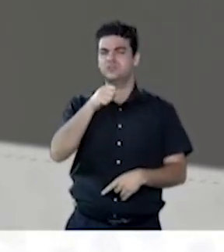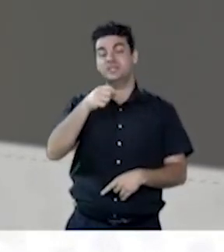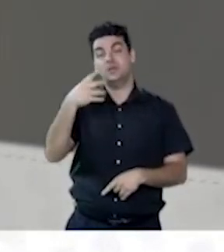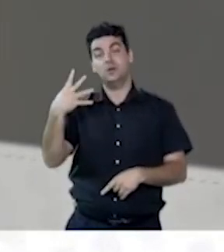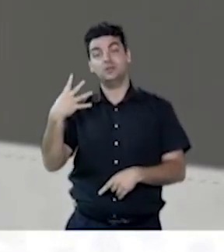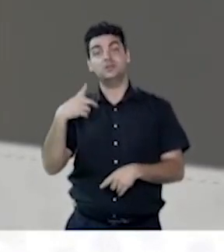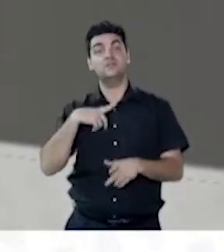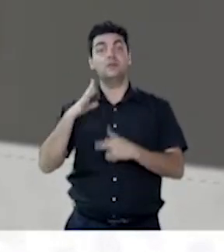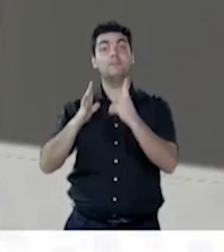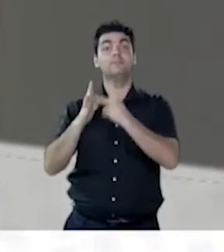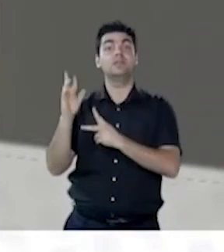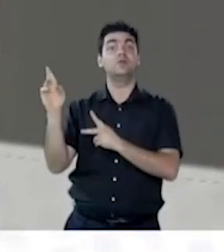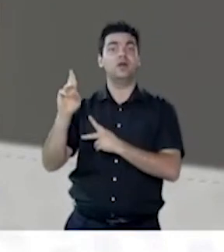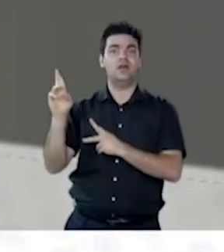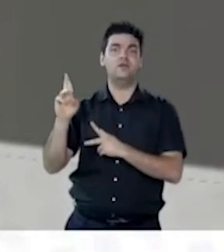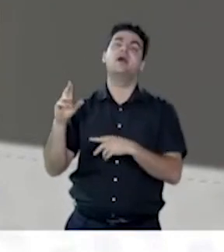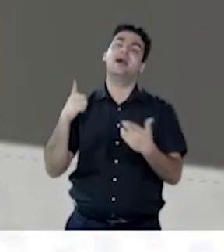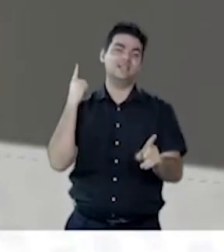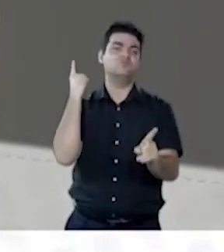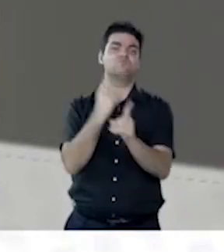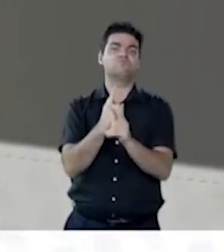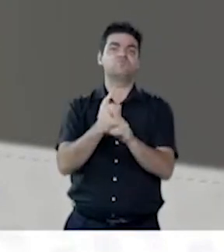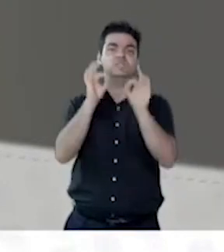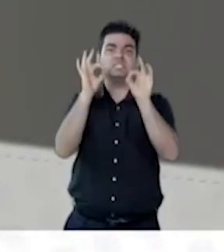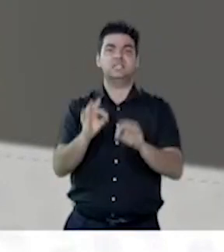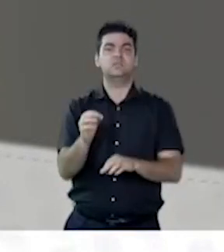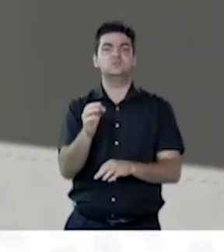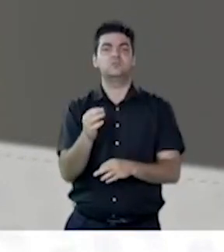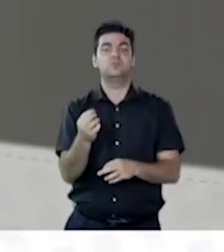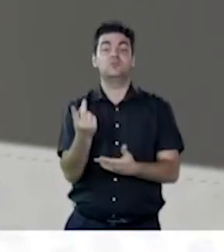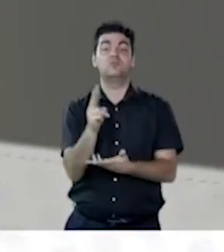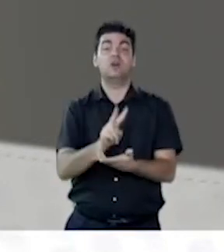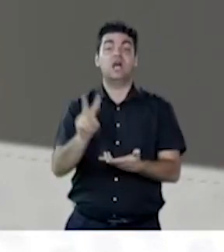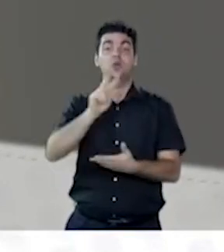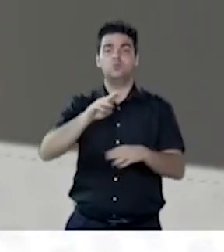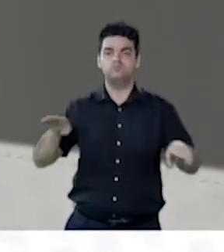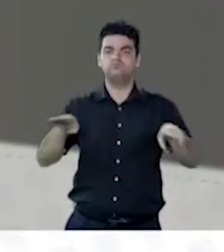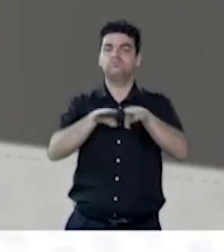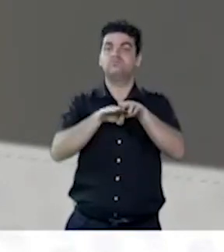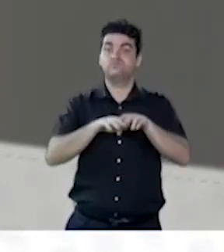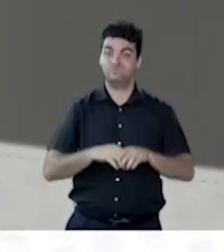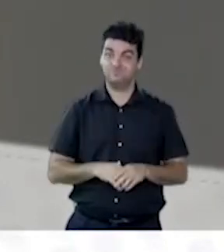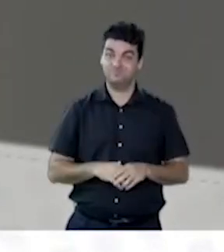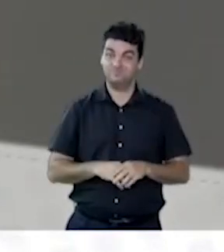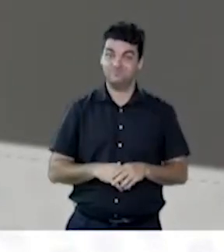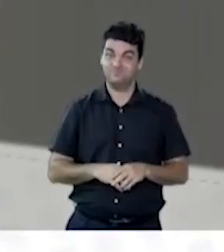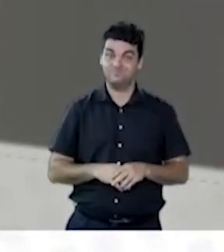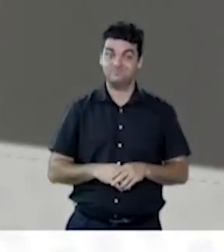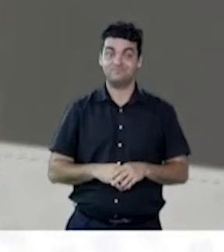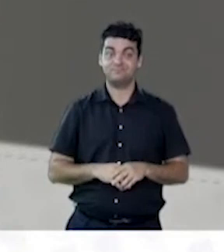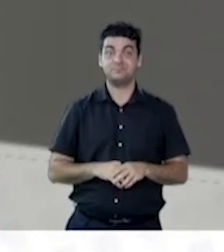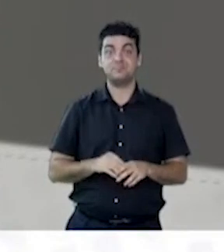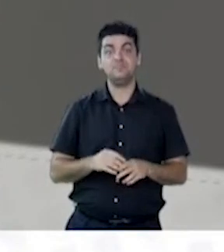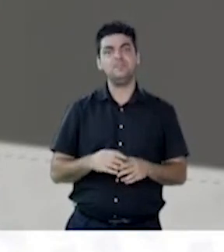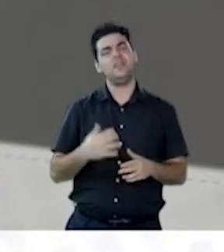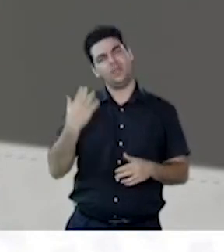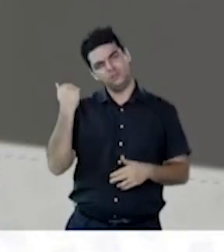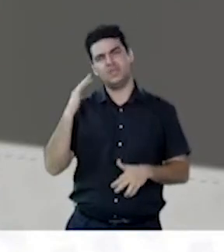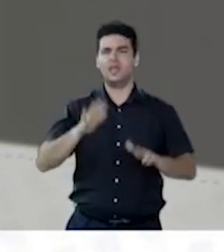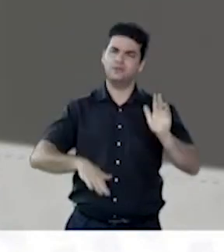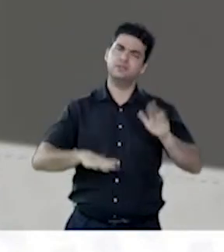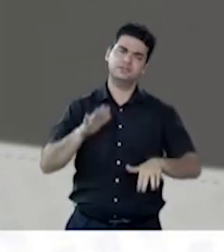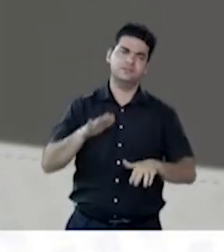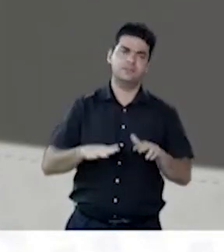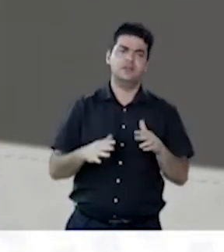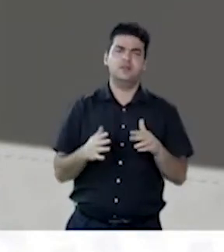nós conquistamos estabilidade monetária e, apesar das vicissitudes e sobressaltos dessa hora, não há nada